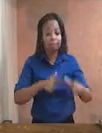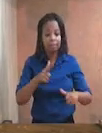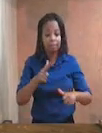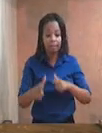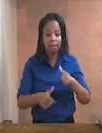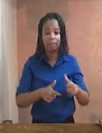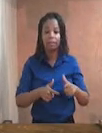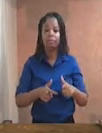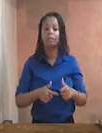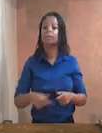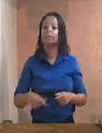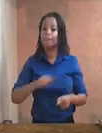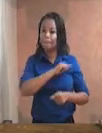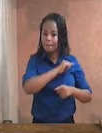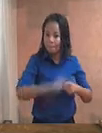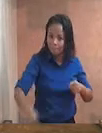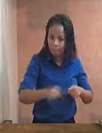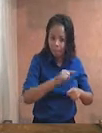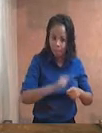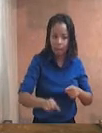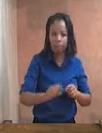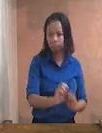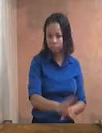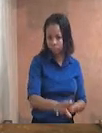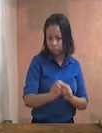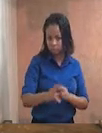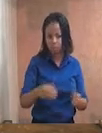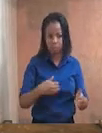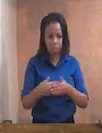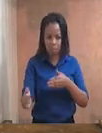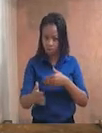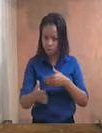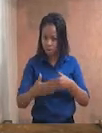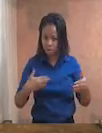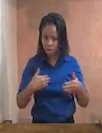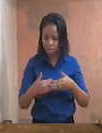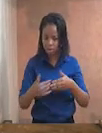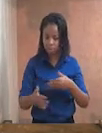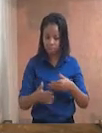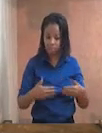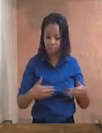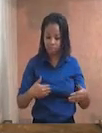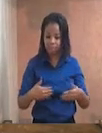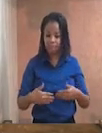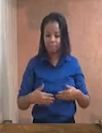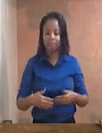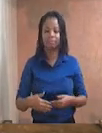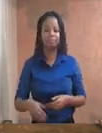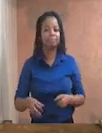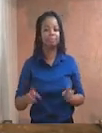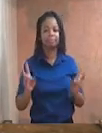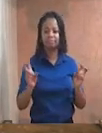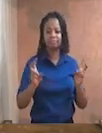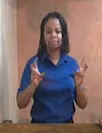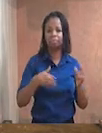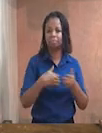correção, disciplina, educação ou qualquer outro pretexto, estarão